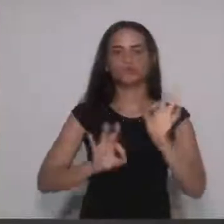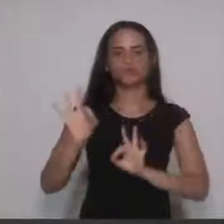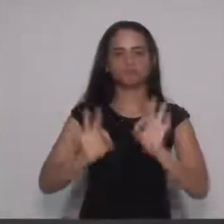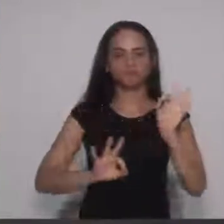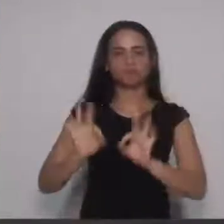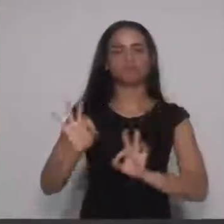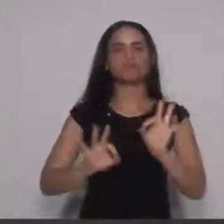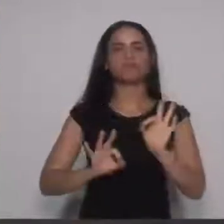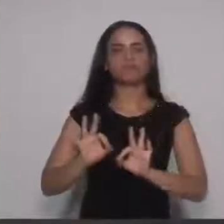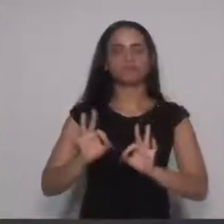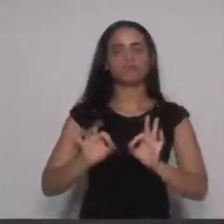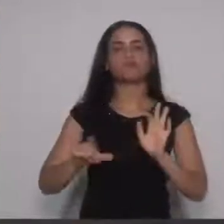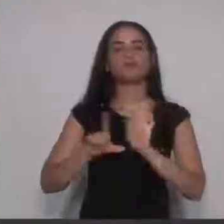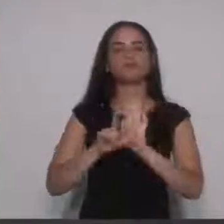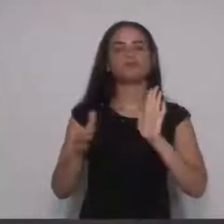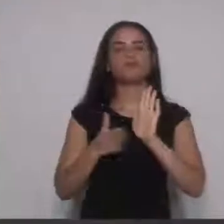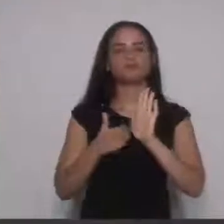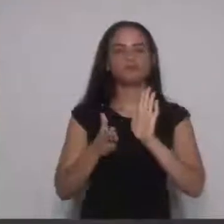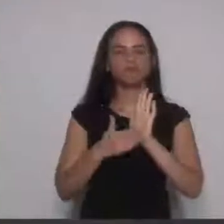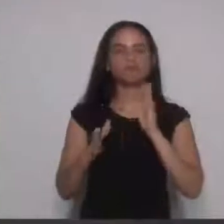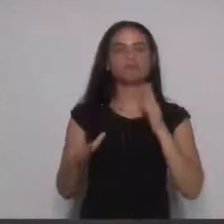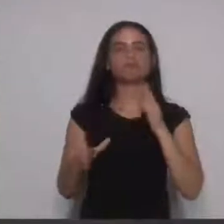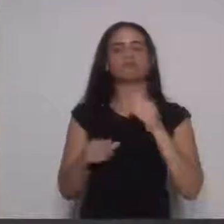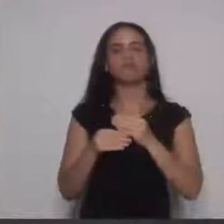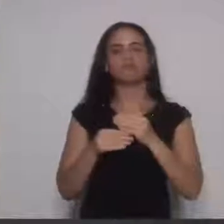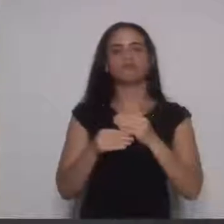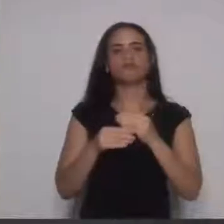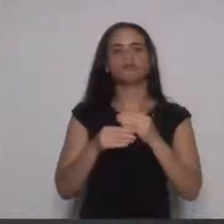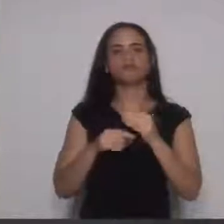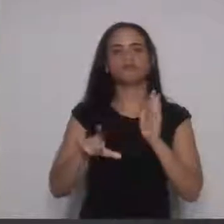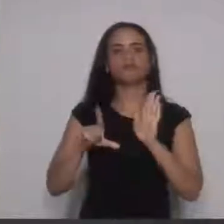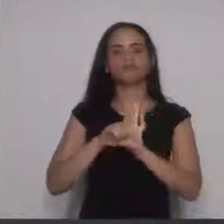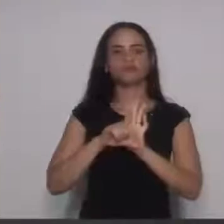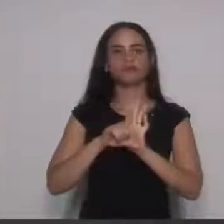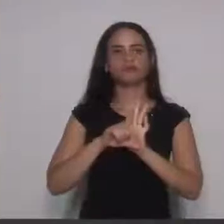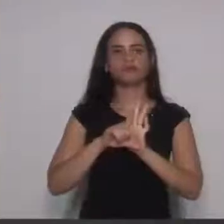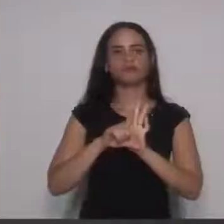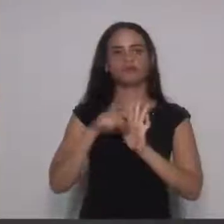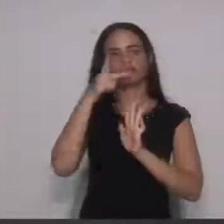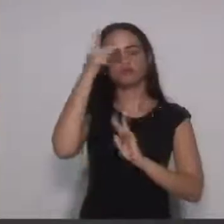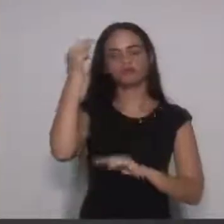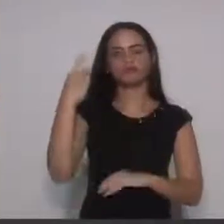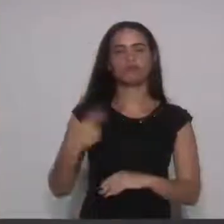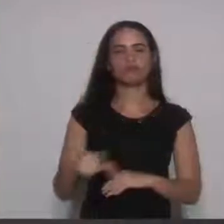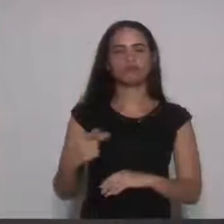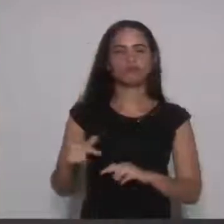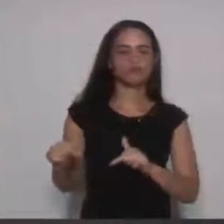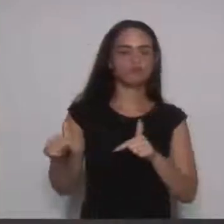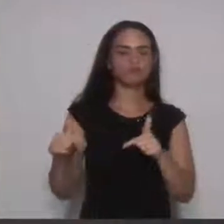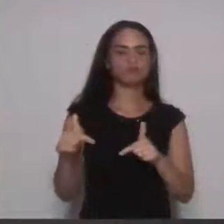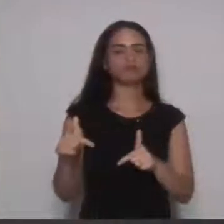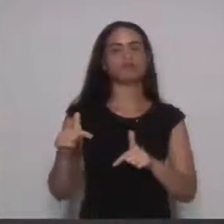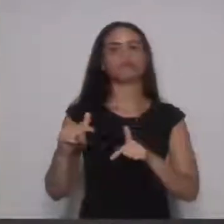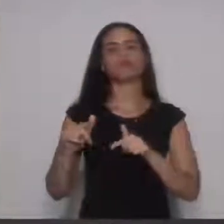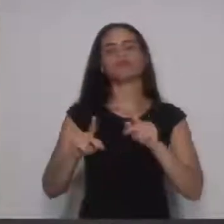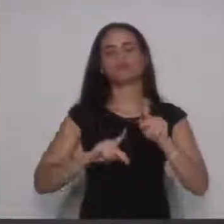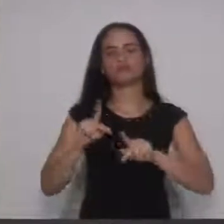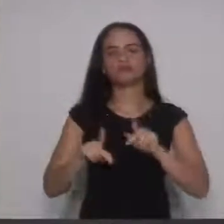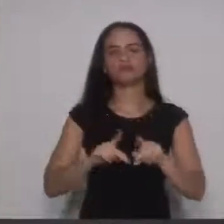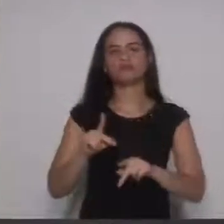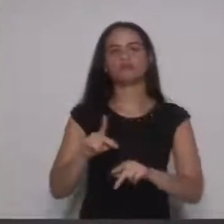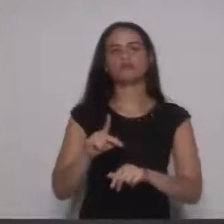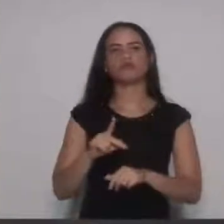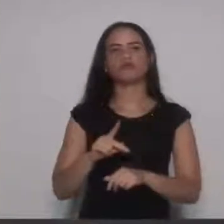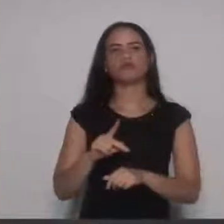e propósito da emenda à lei orgânica de iniciativa popular, de acordo com o artigo 44 da lei